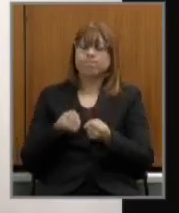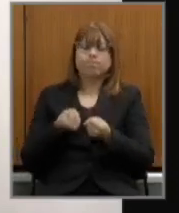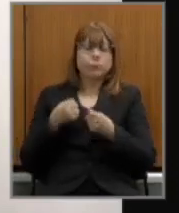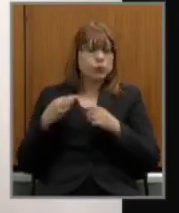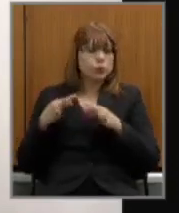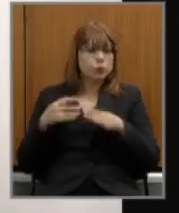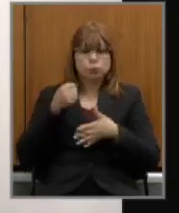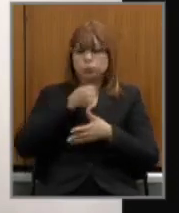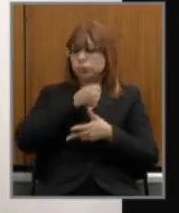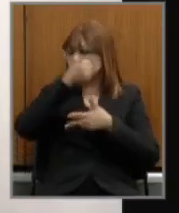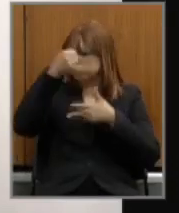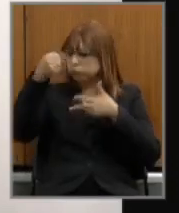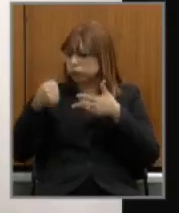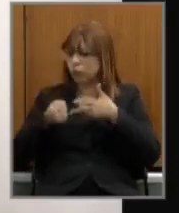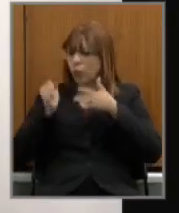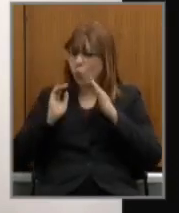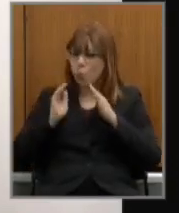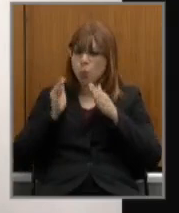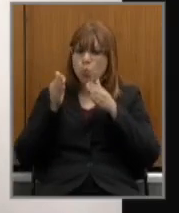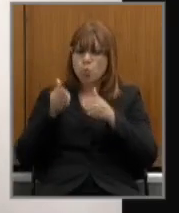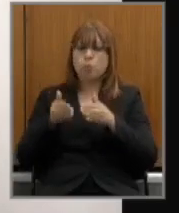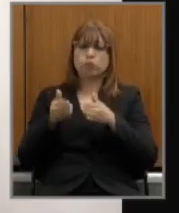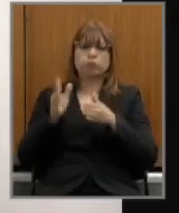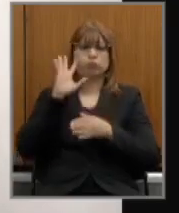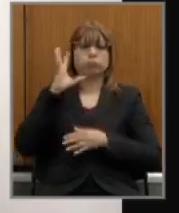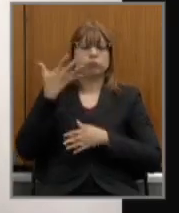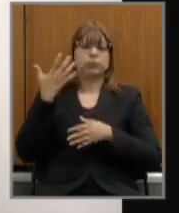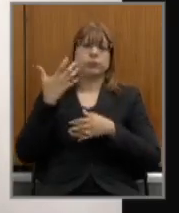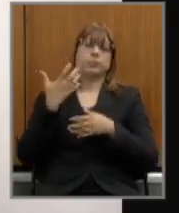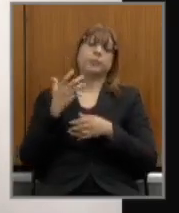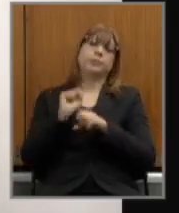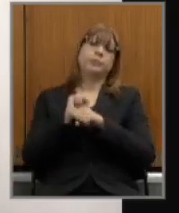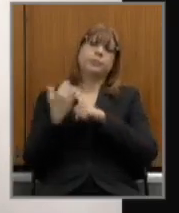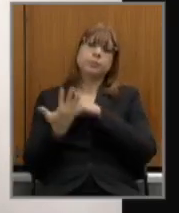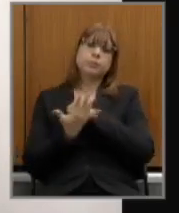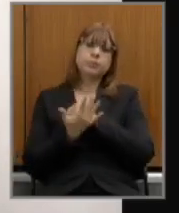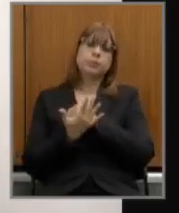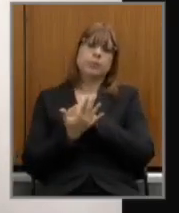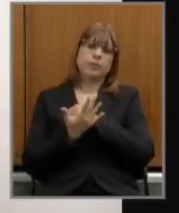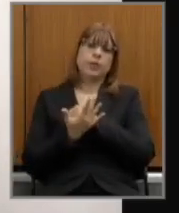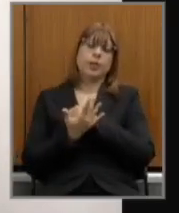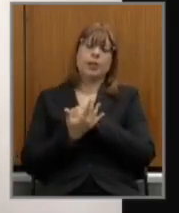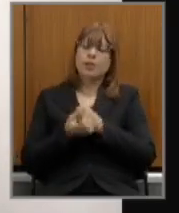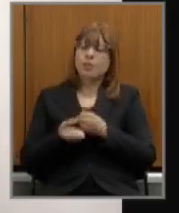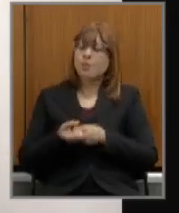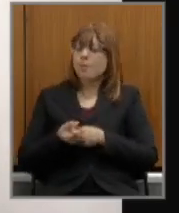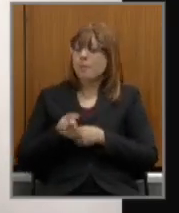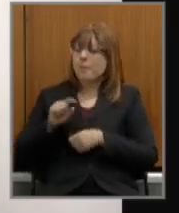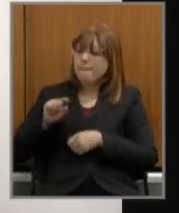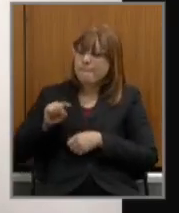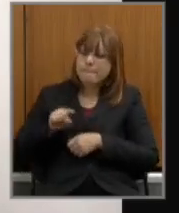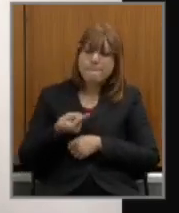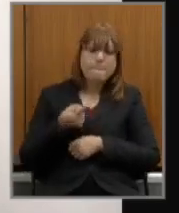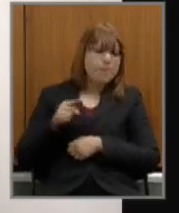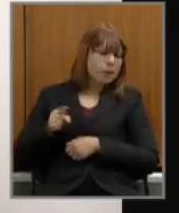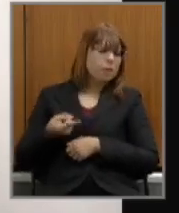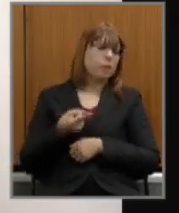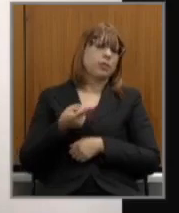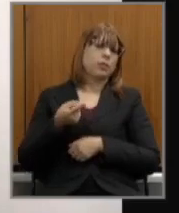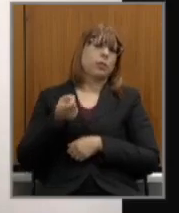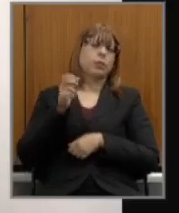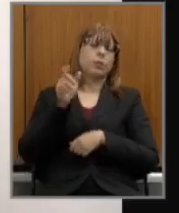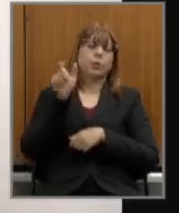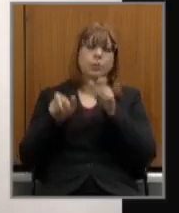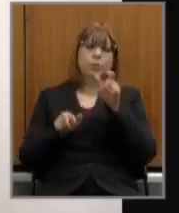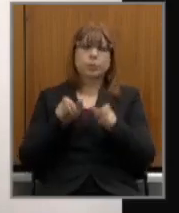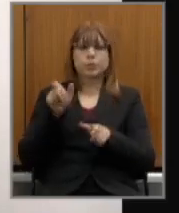público concentradas na pandemia que está matando milhares de pessoas no Brasil e também em Minas Gerais por